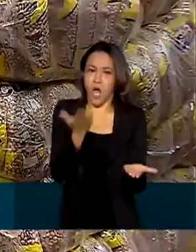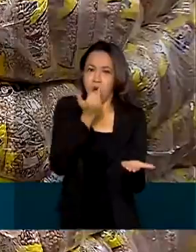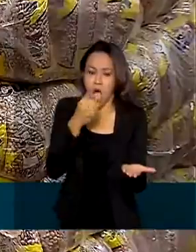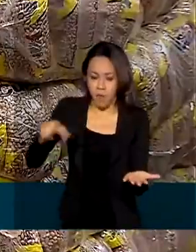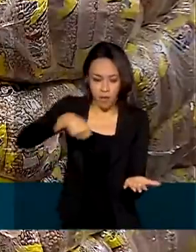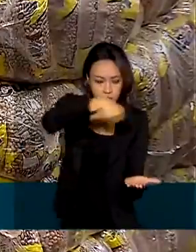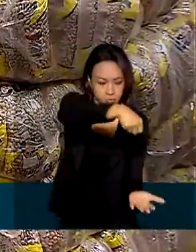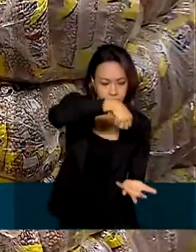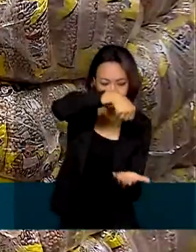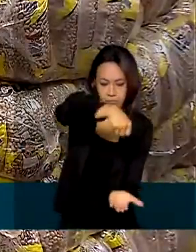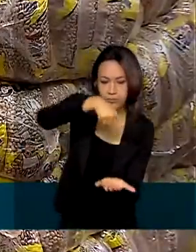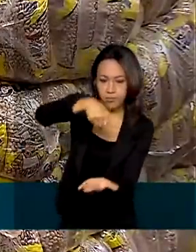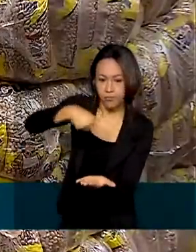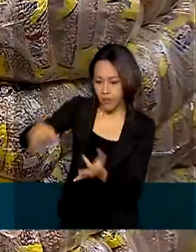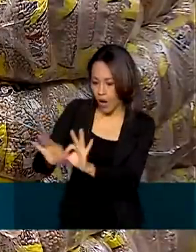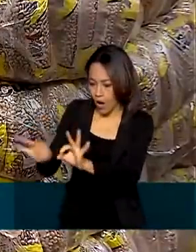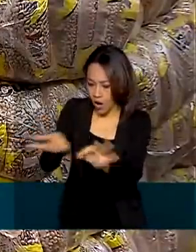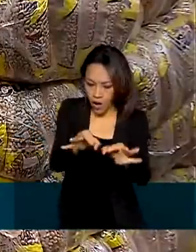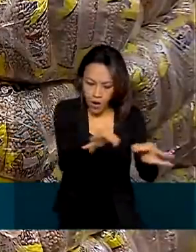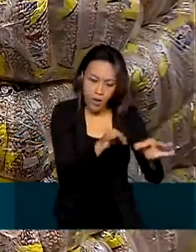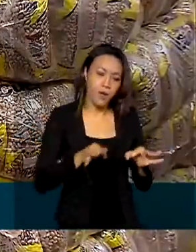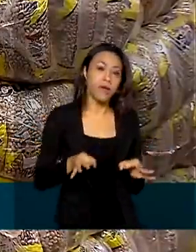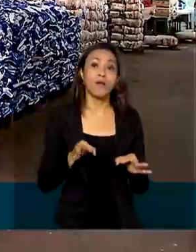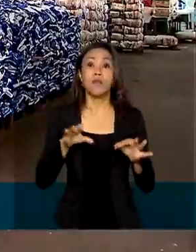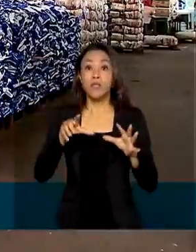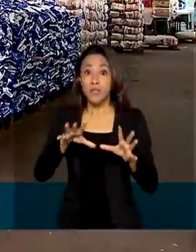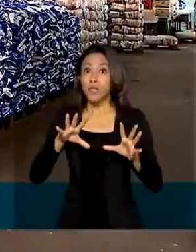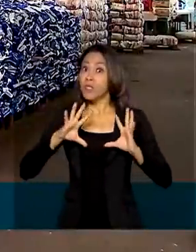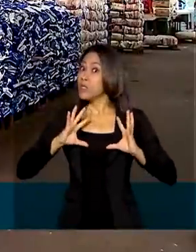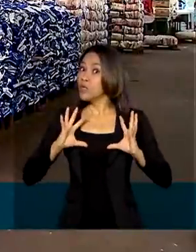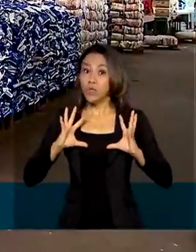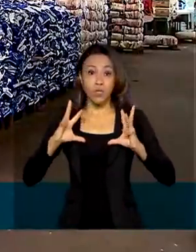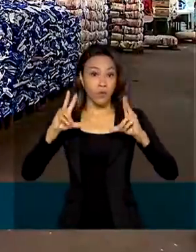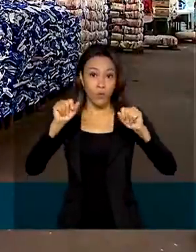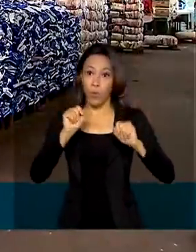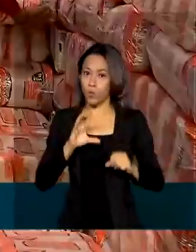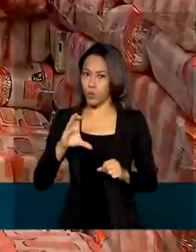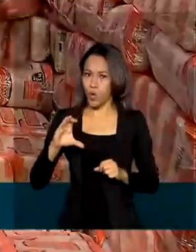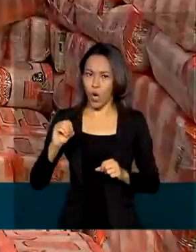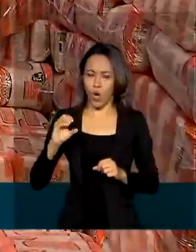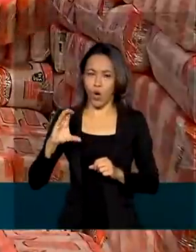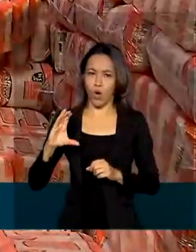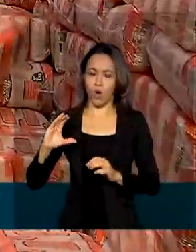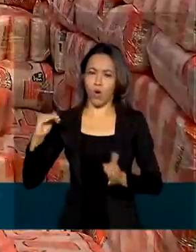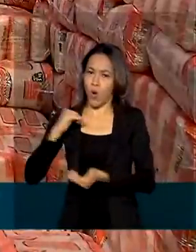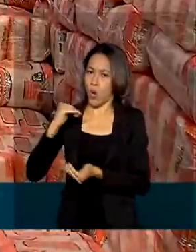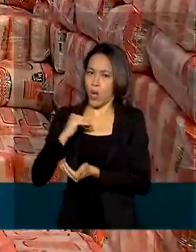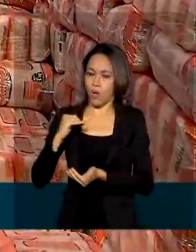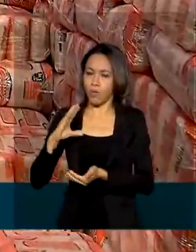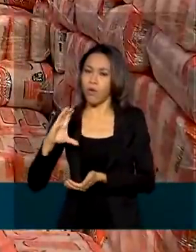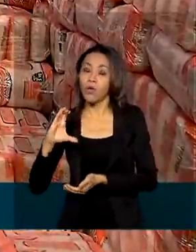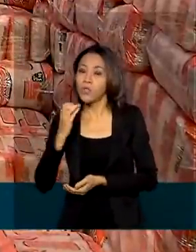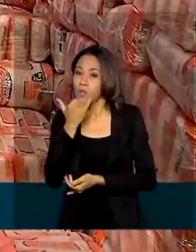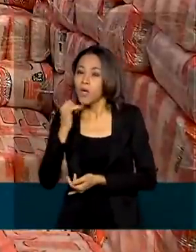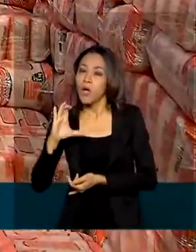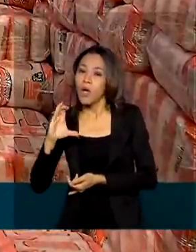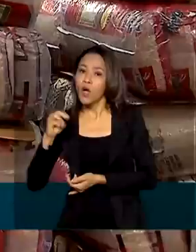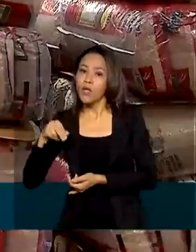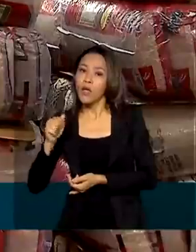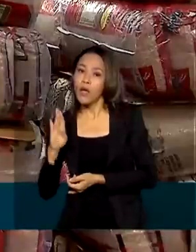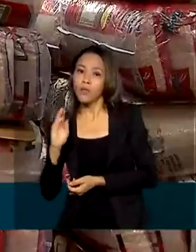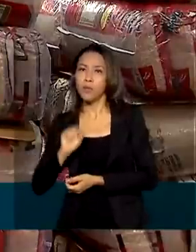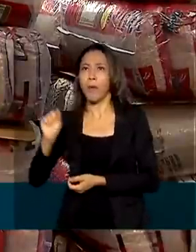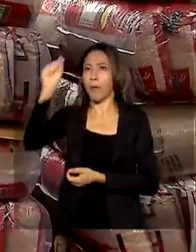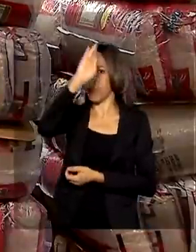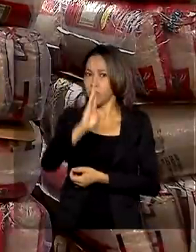cestas. A ação não envolve todas as unidades da Conab no país. Ainda assim, os kits vão beneficiar